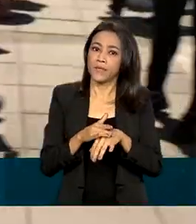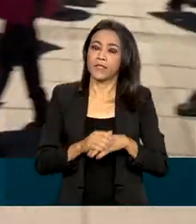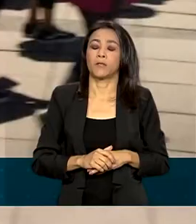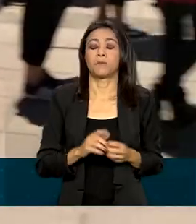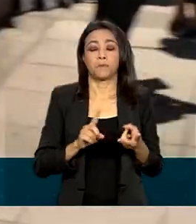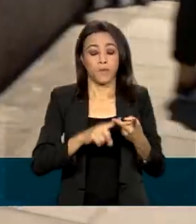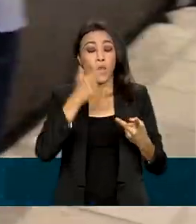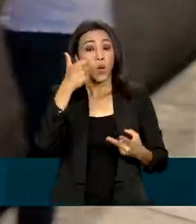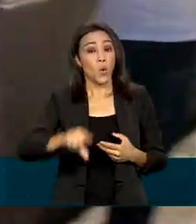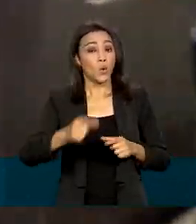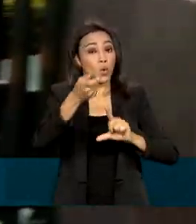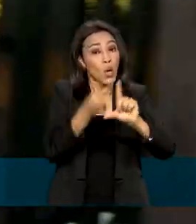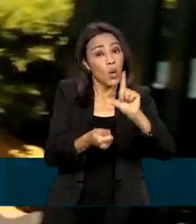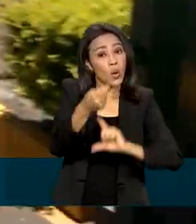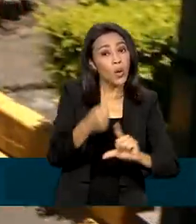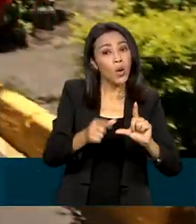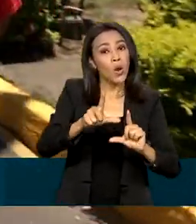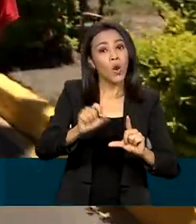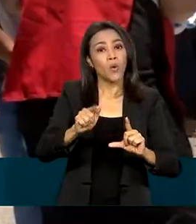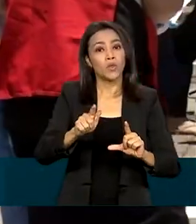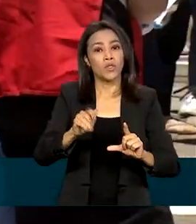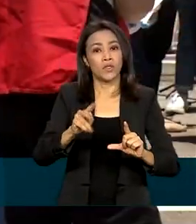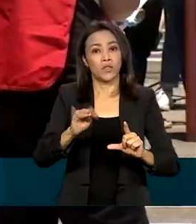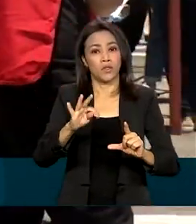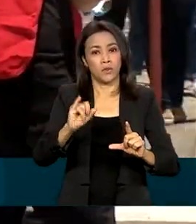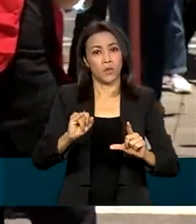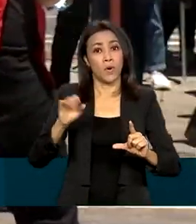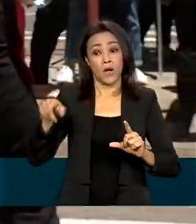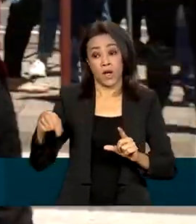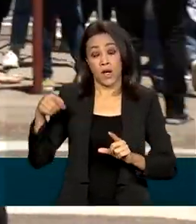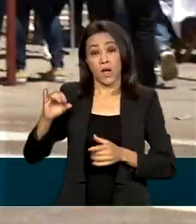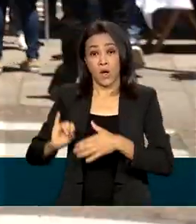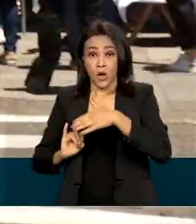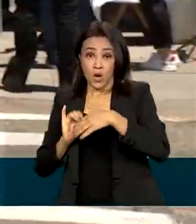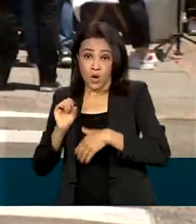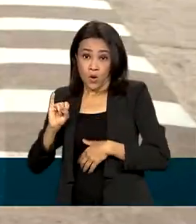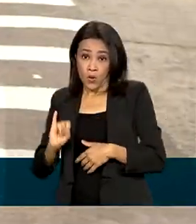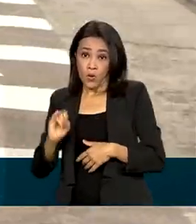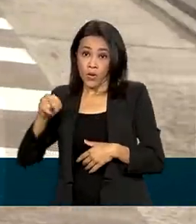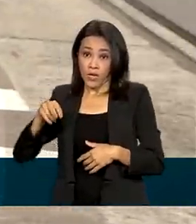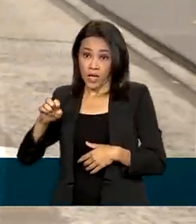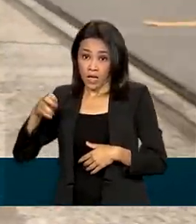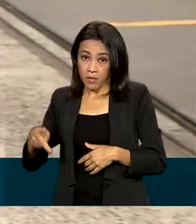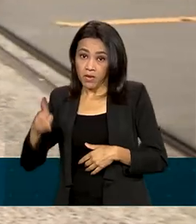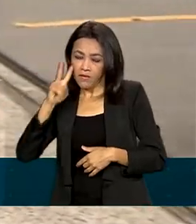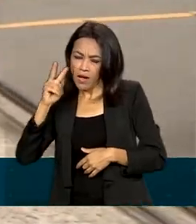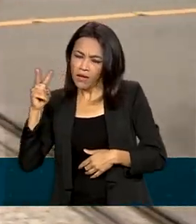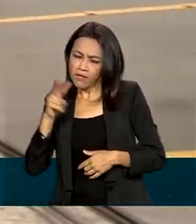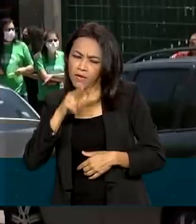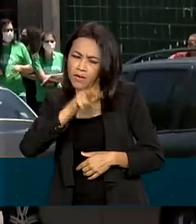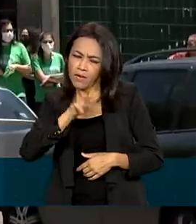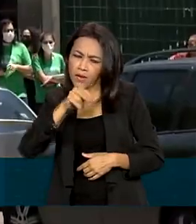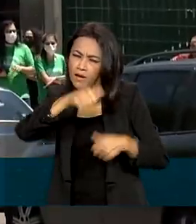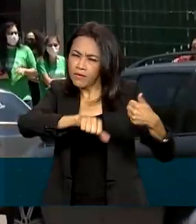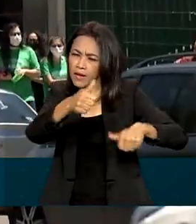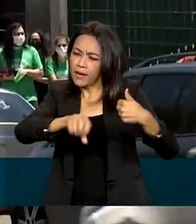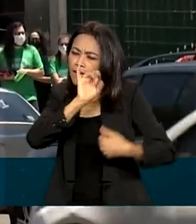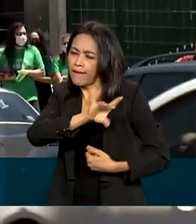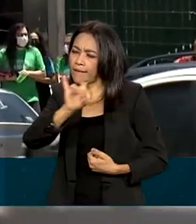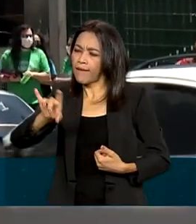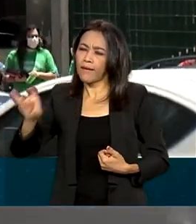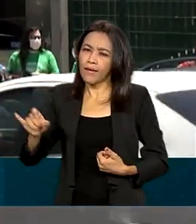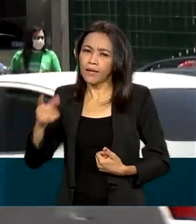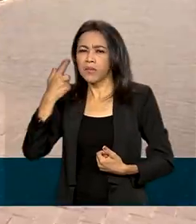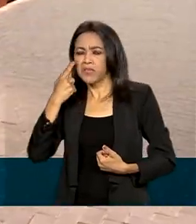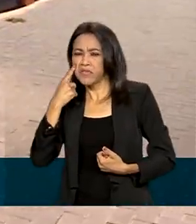logísticos, o Inep vai avaliar caso a caso essa situação. E em relação à